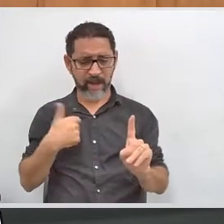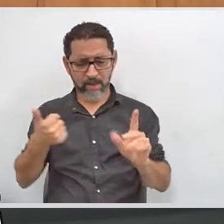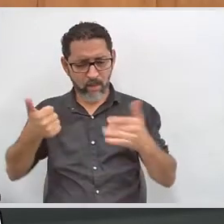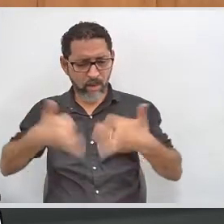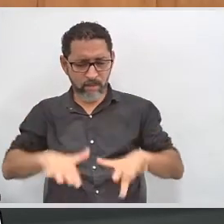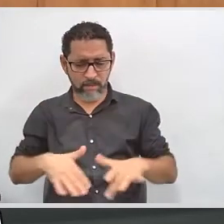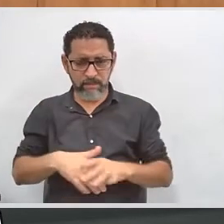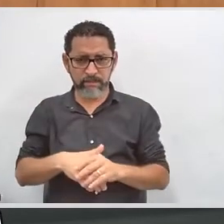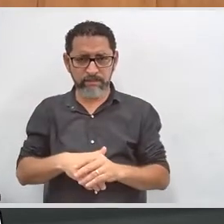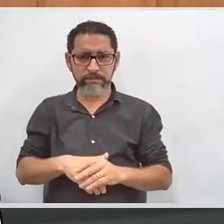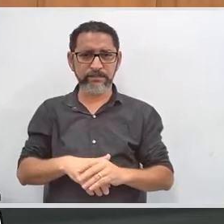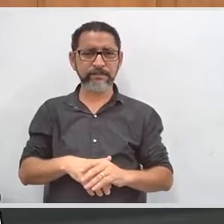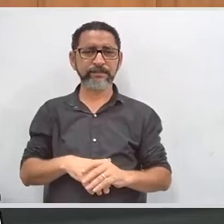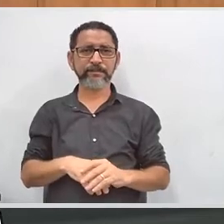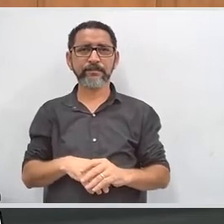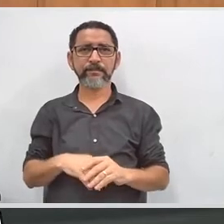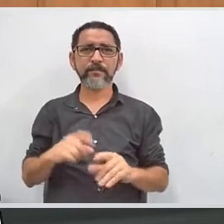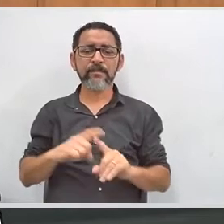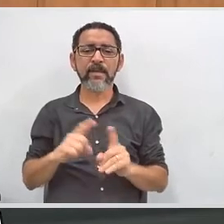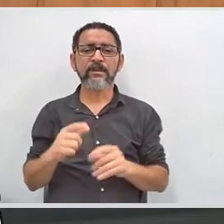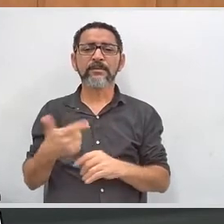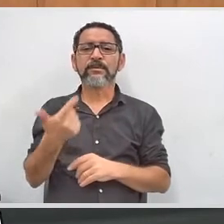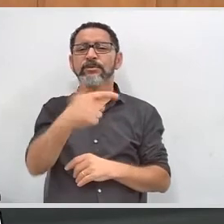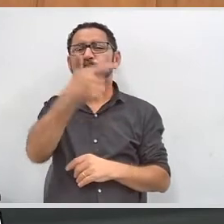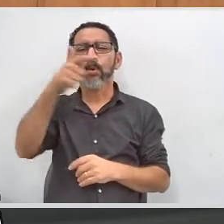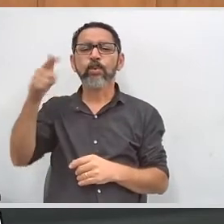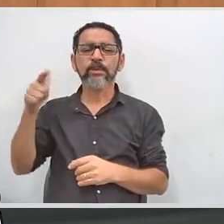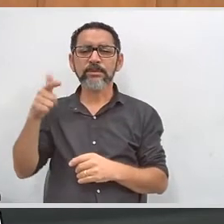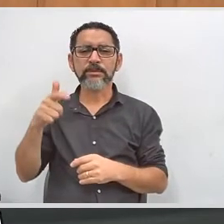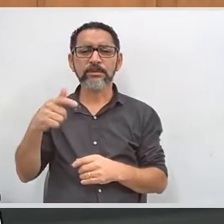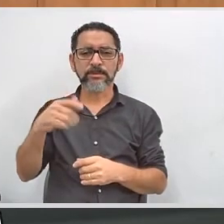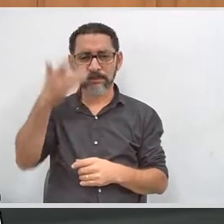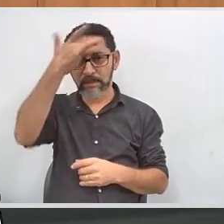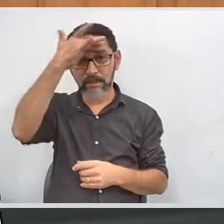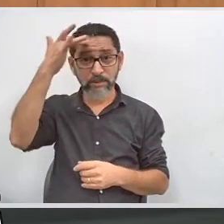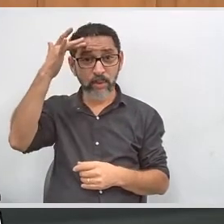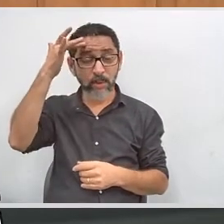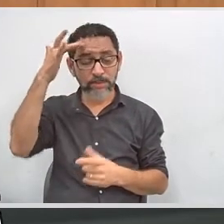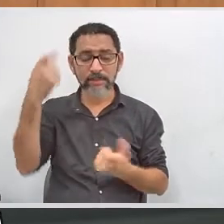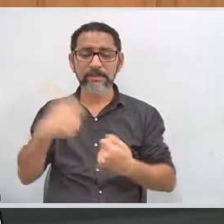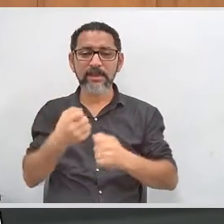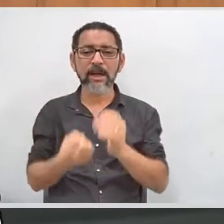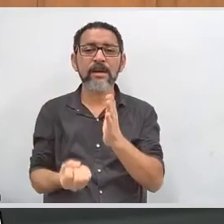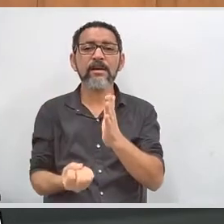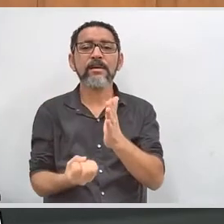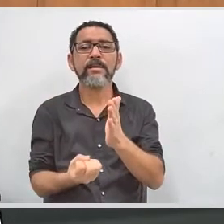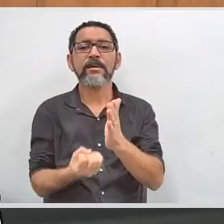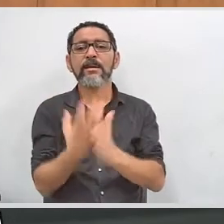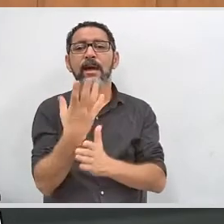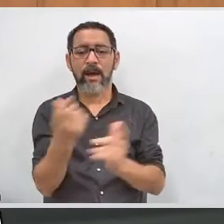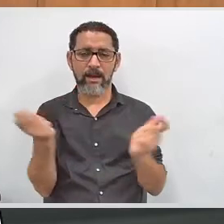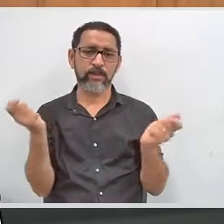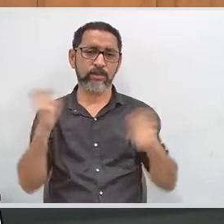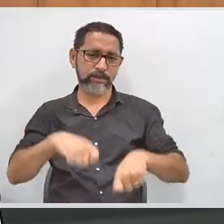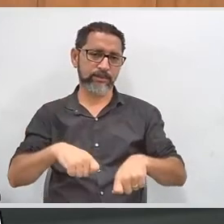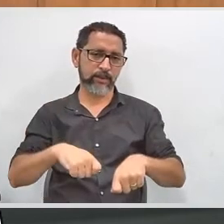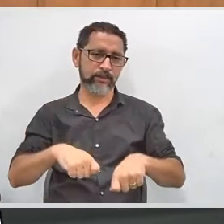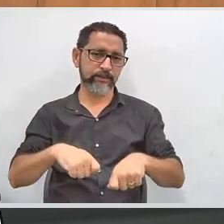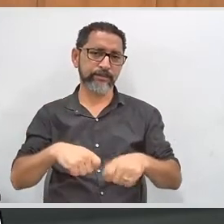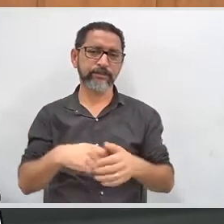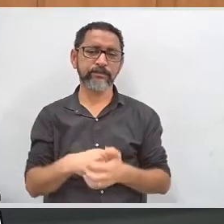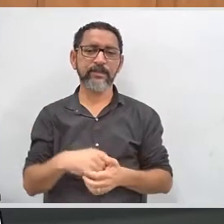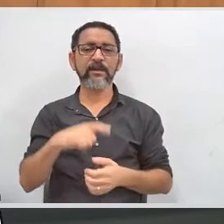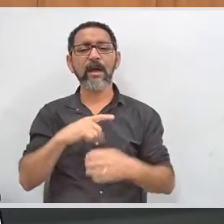Então, eu já sei que ela não é eleitora. Mas, por ela e tantas outras pessoas, nós temos que criar essa condição para que elas possam ter